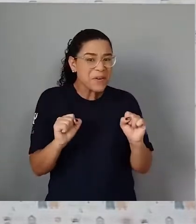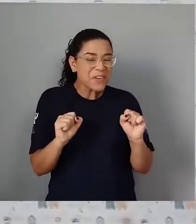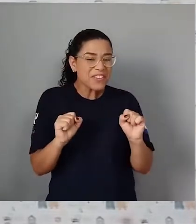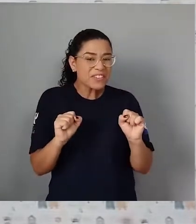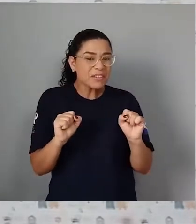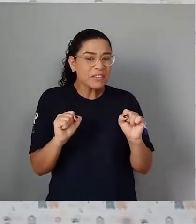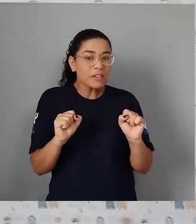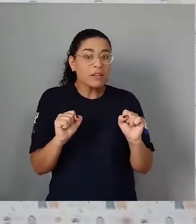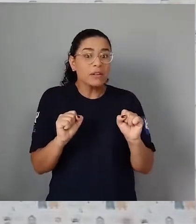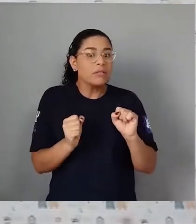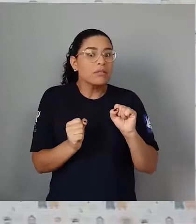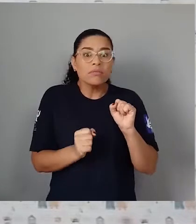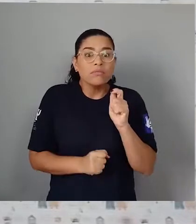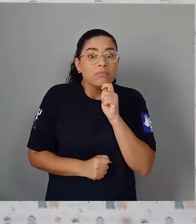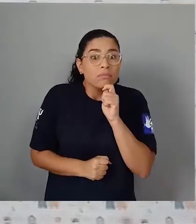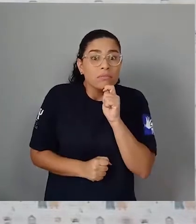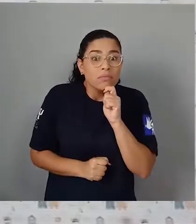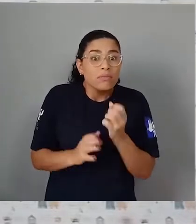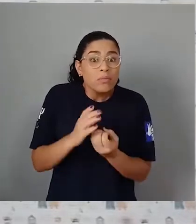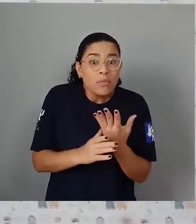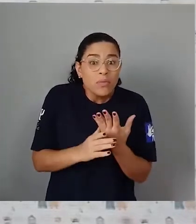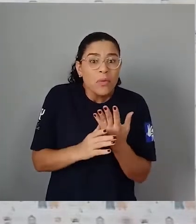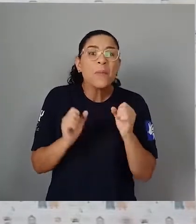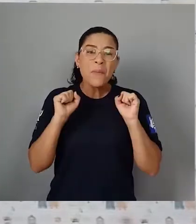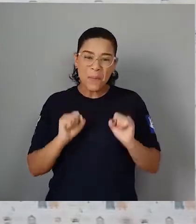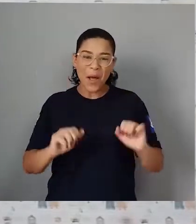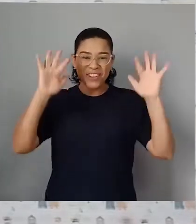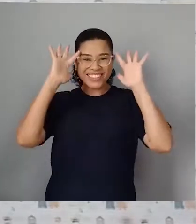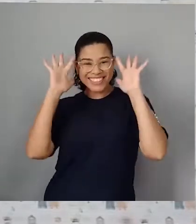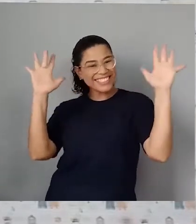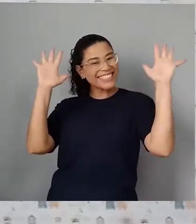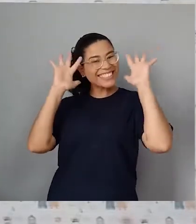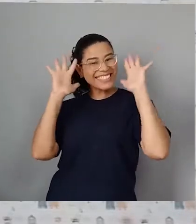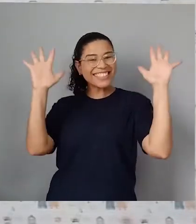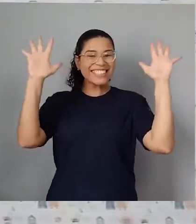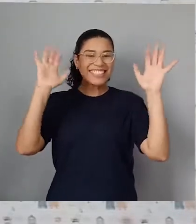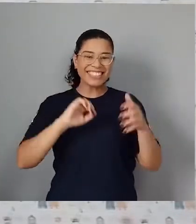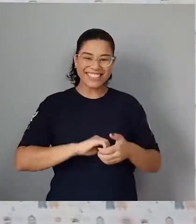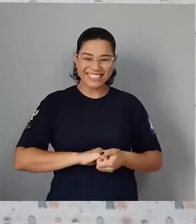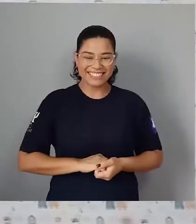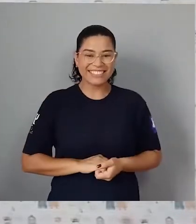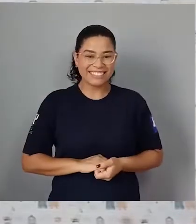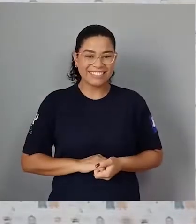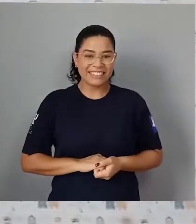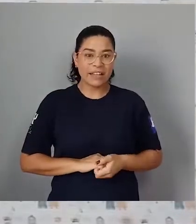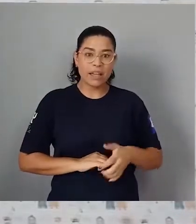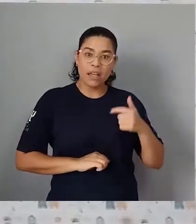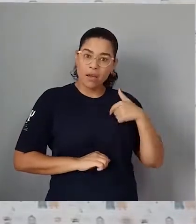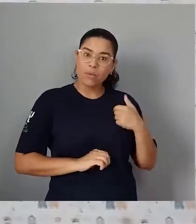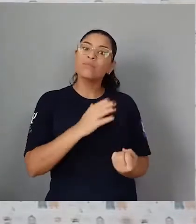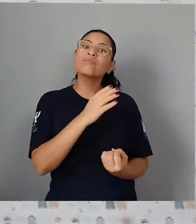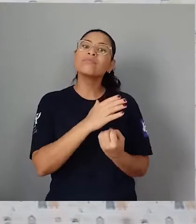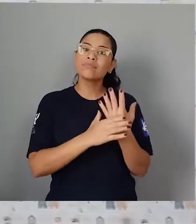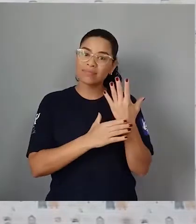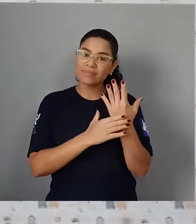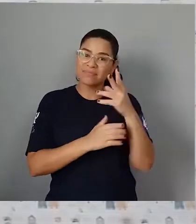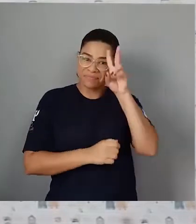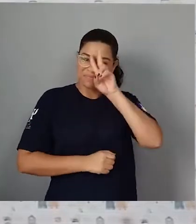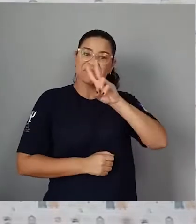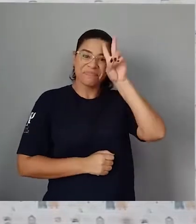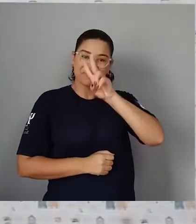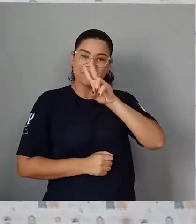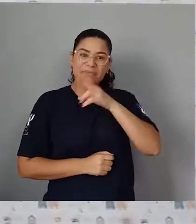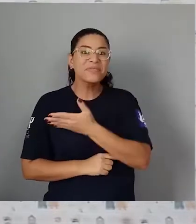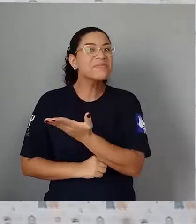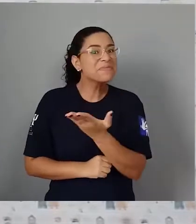imaginar. Gente, essa foi a história que eu criei a partir do meu jardim. E